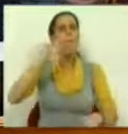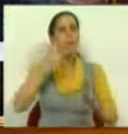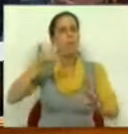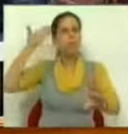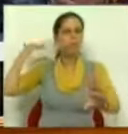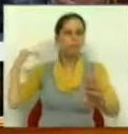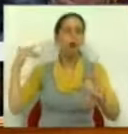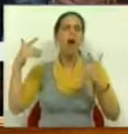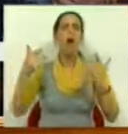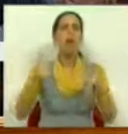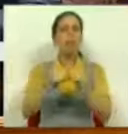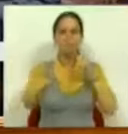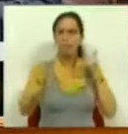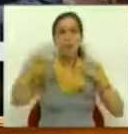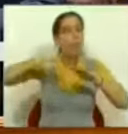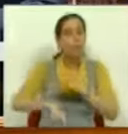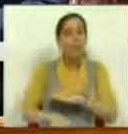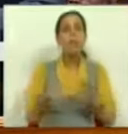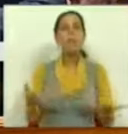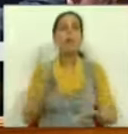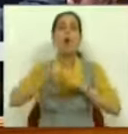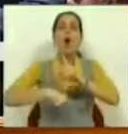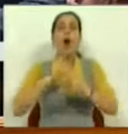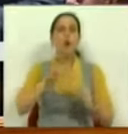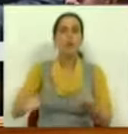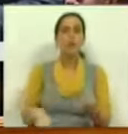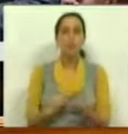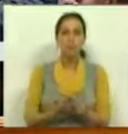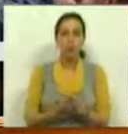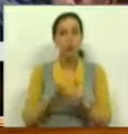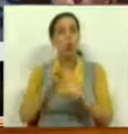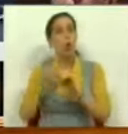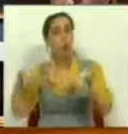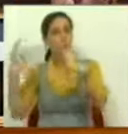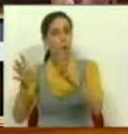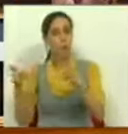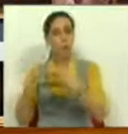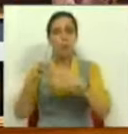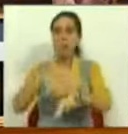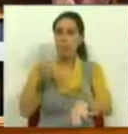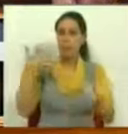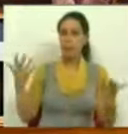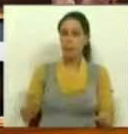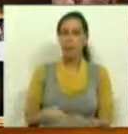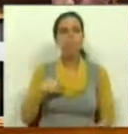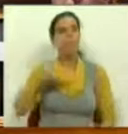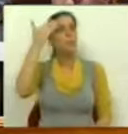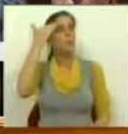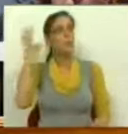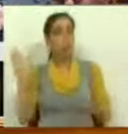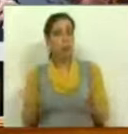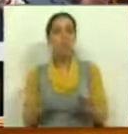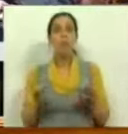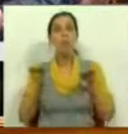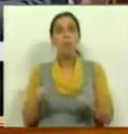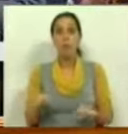e muito longe do aprofundamento daquelas que são as propostas dos outros grupos parlamentares. Julgamos, no entanto,